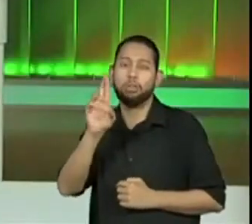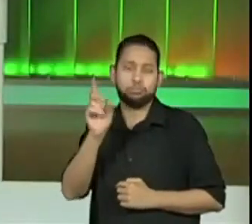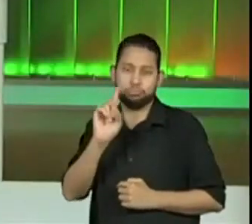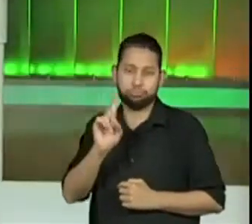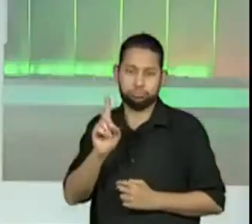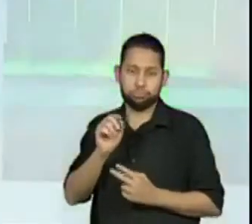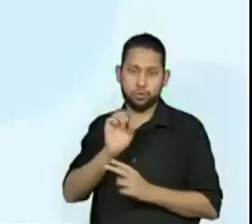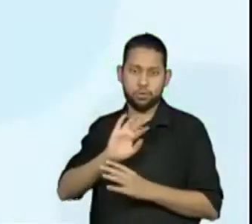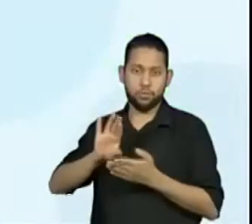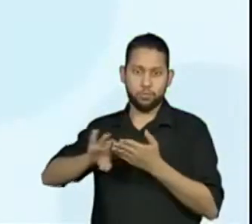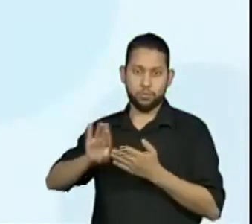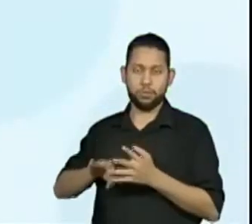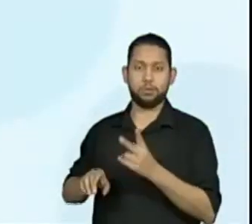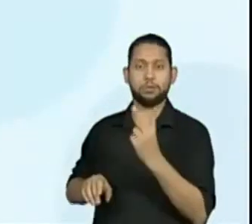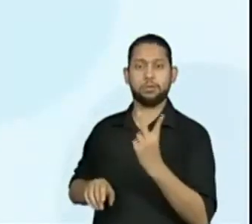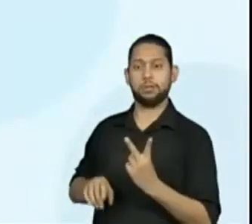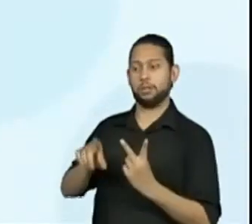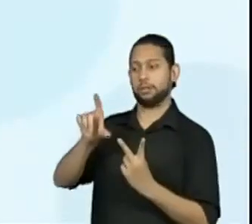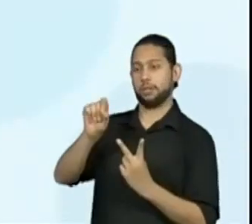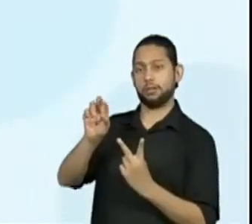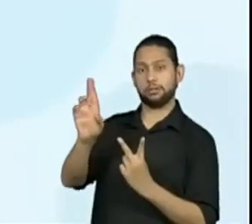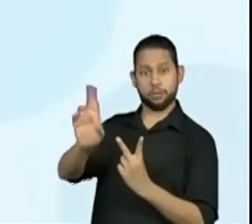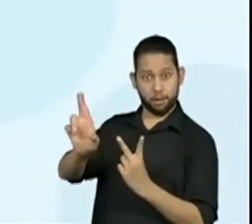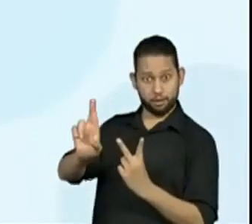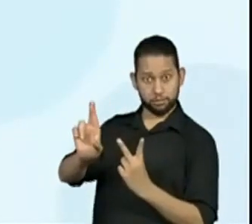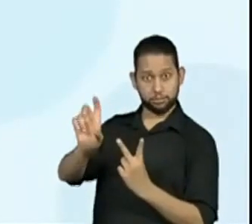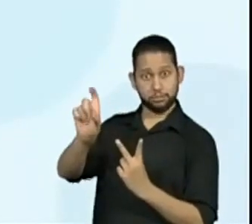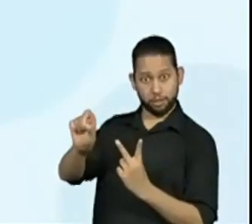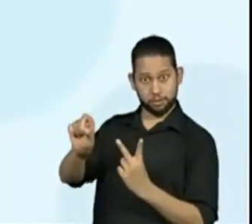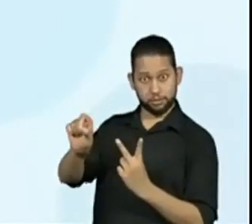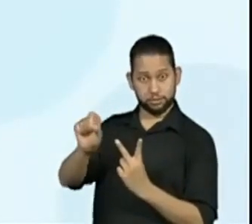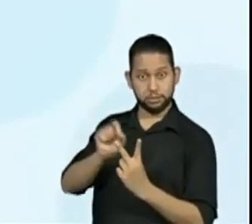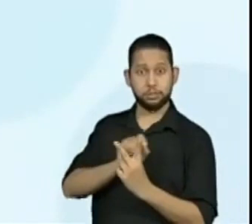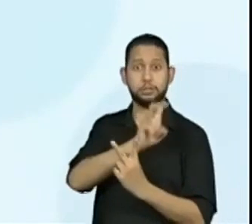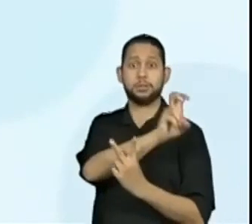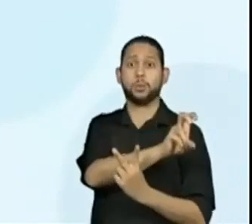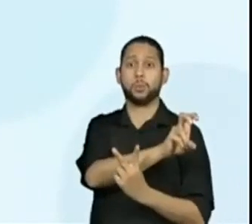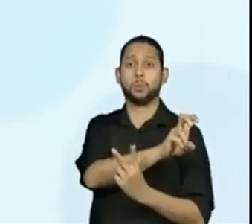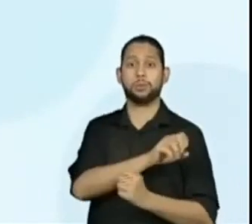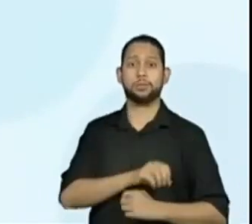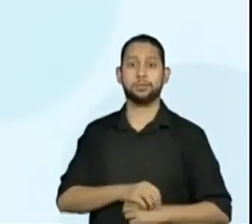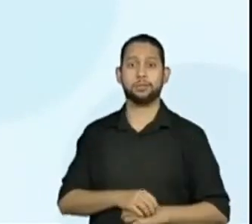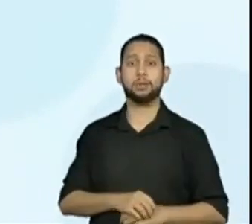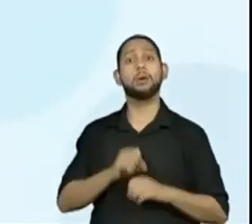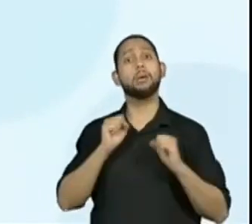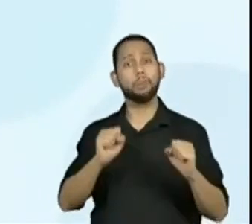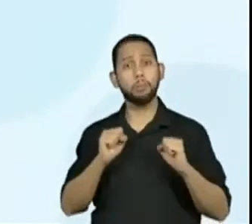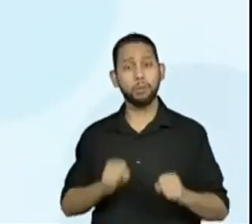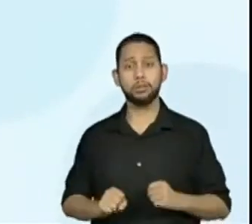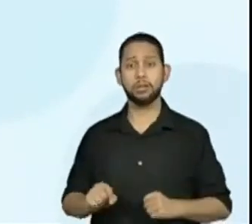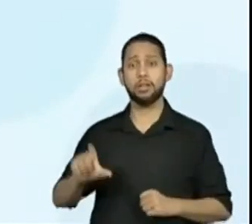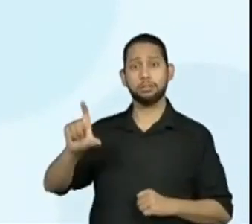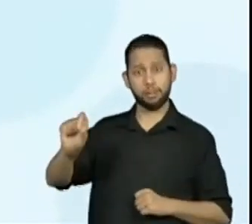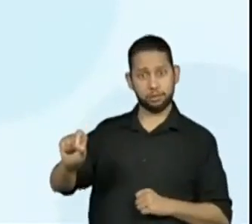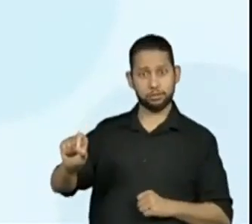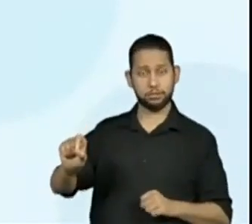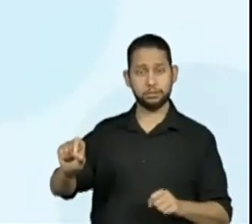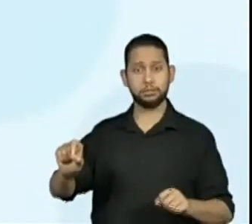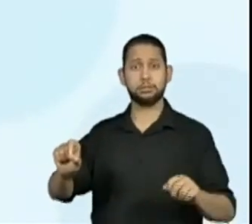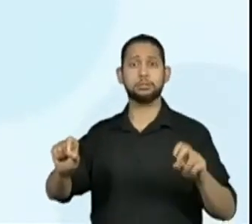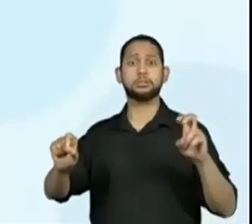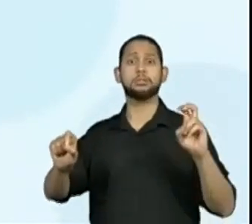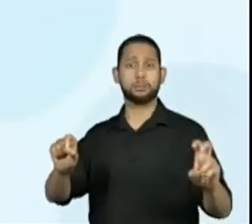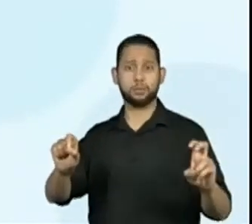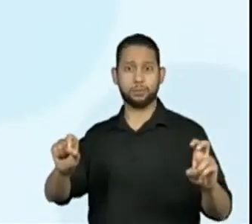rapidinho. Tá ok? Então, 10 para uma pessoa e 5 para outra. É uma opção? Aqui a gente ainda vai ter R$ 15,00.